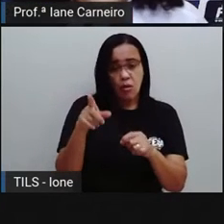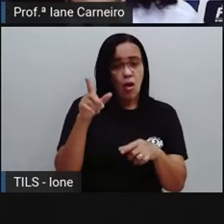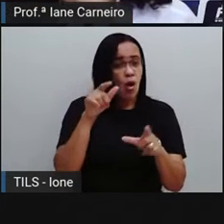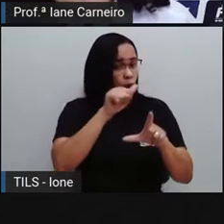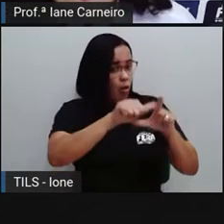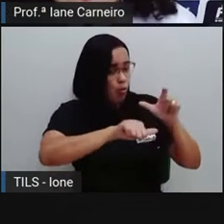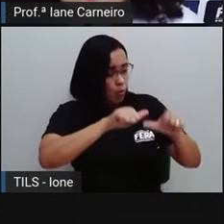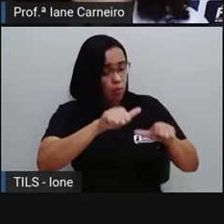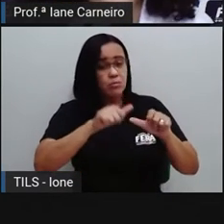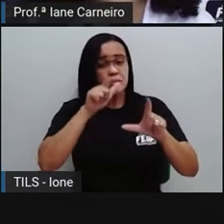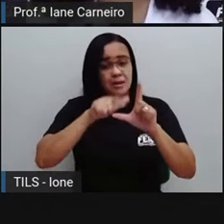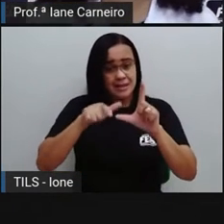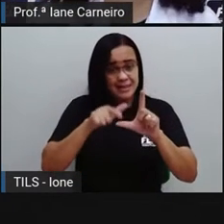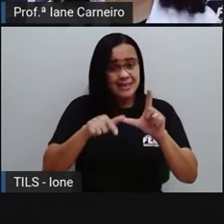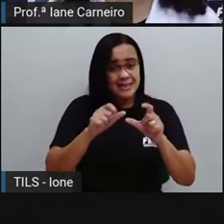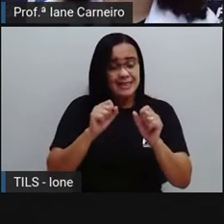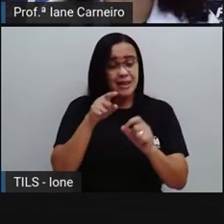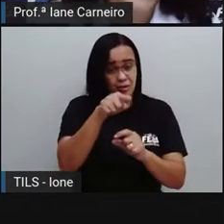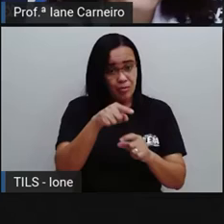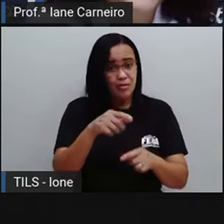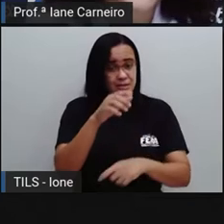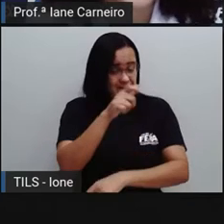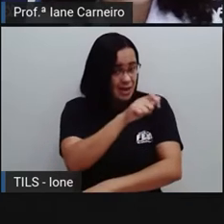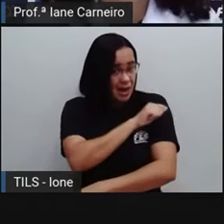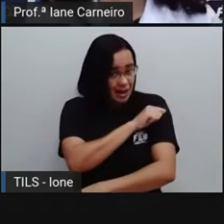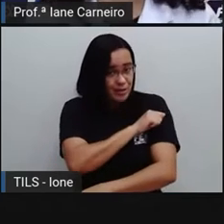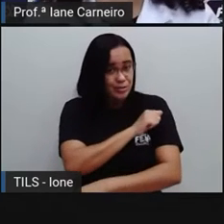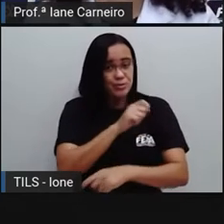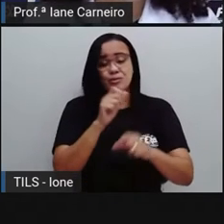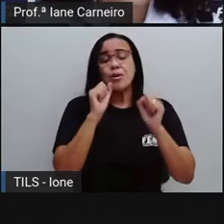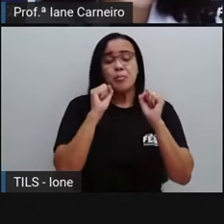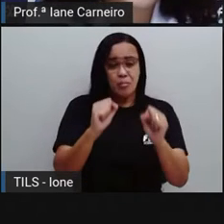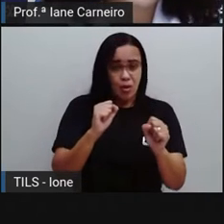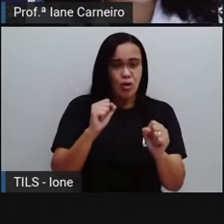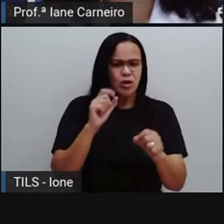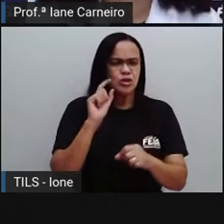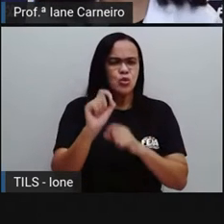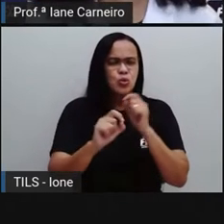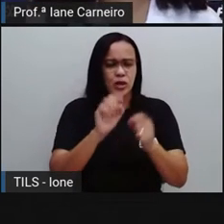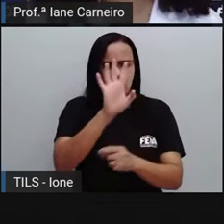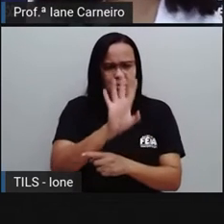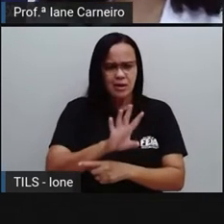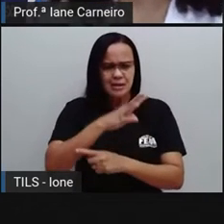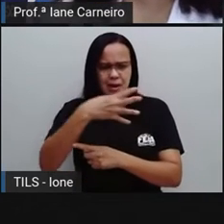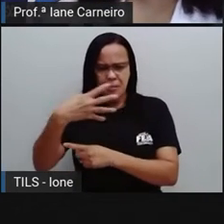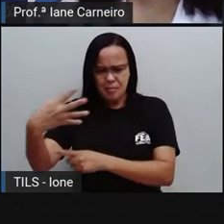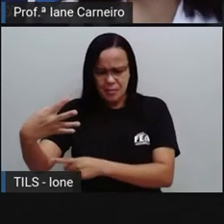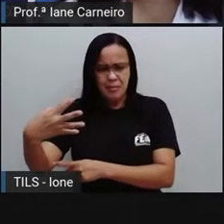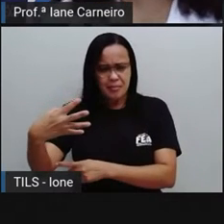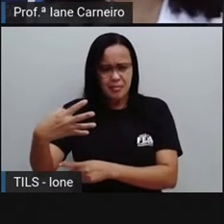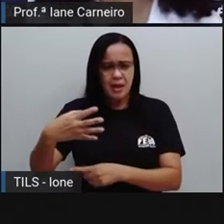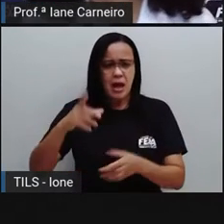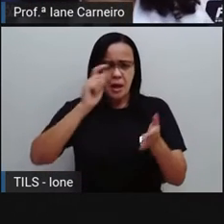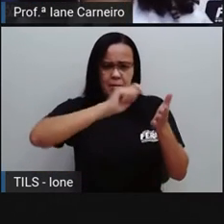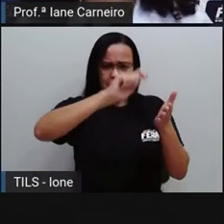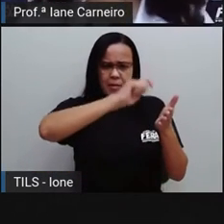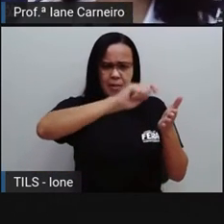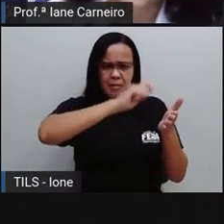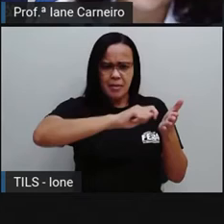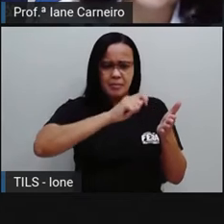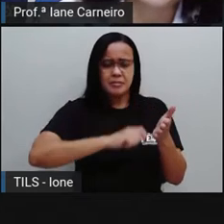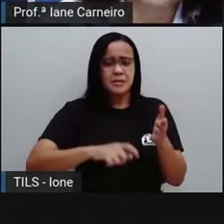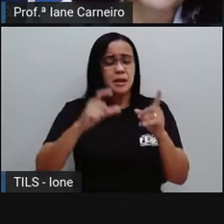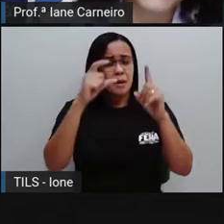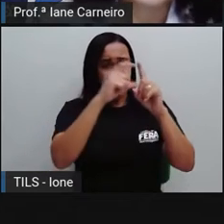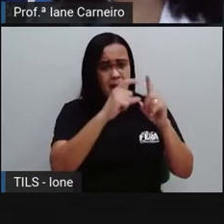uma tabela, né, um cartaz com palavras que você costuma, às vezes, escrever com uma letra